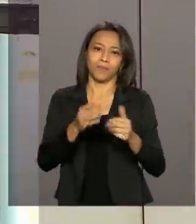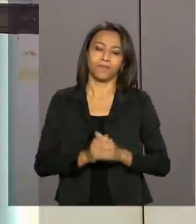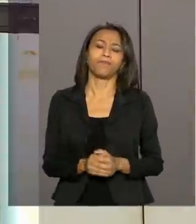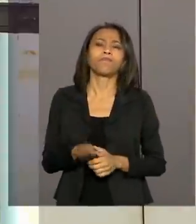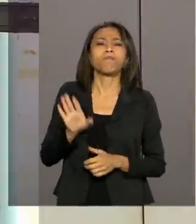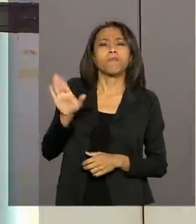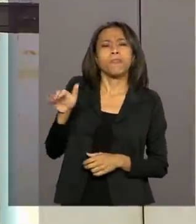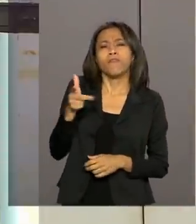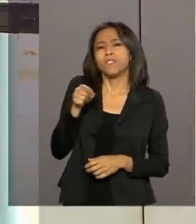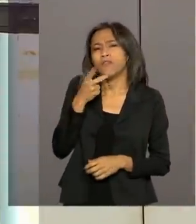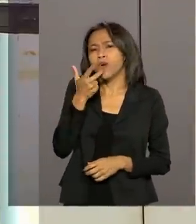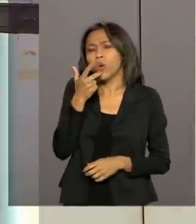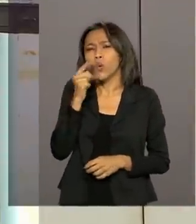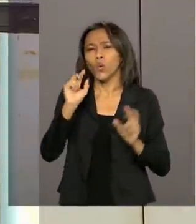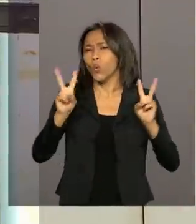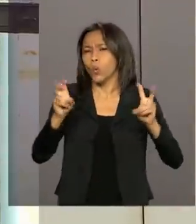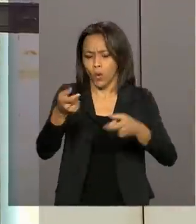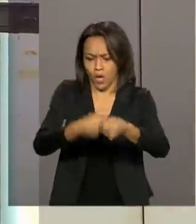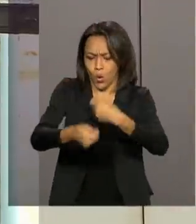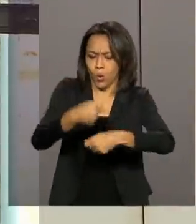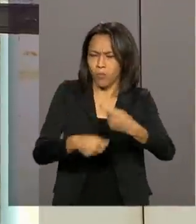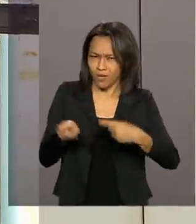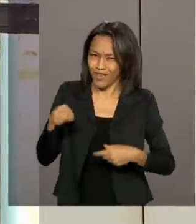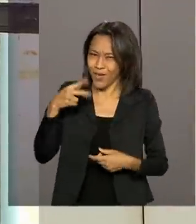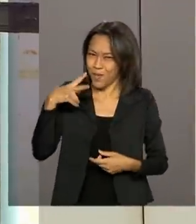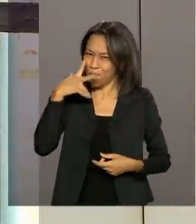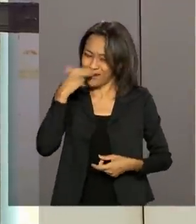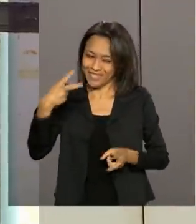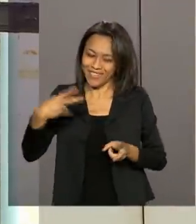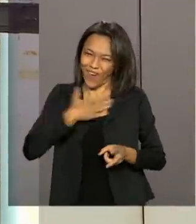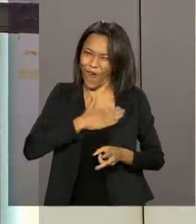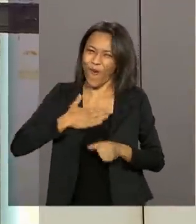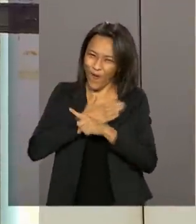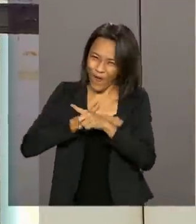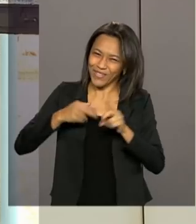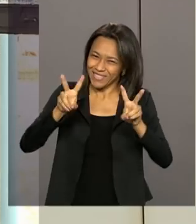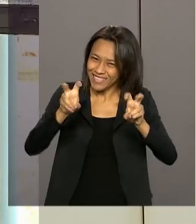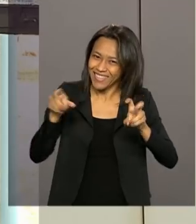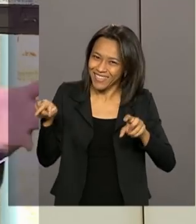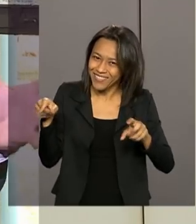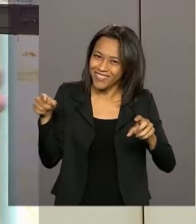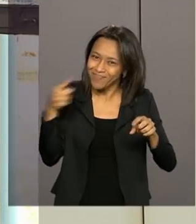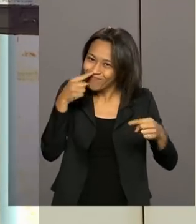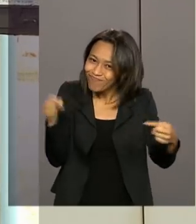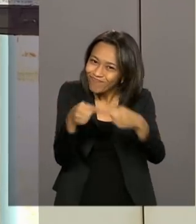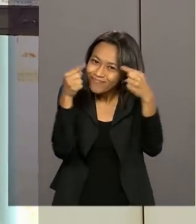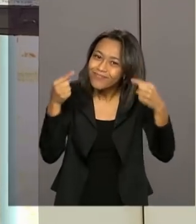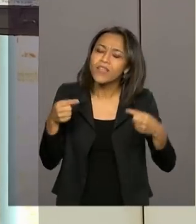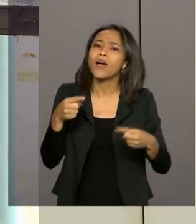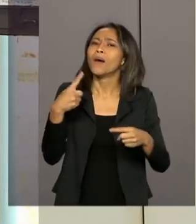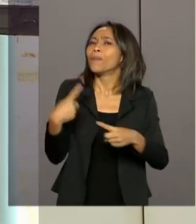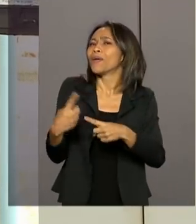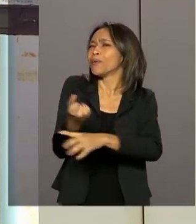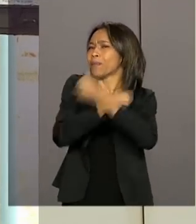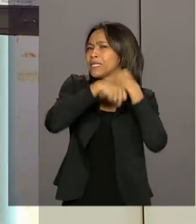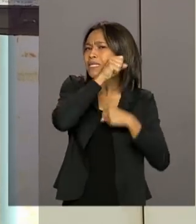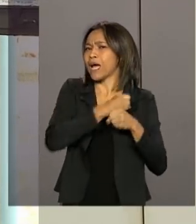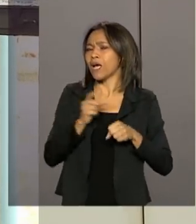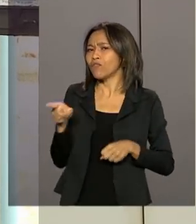Agora, o senhor falou essa questão da economia, e eu vejo que o senhor gosta de economia, porque, no ano passado, por exemplo, o senhor